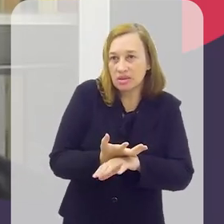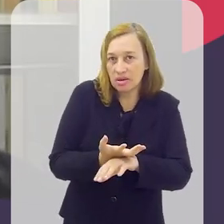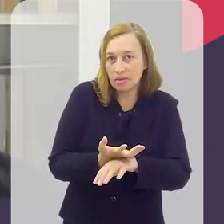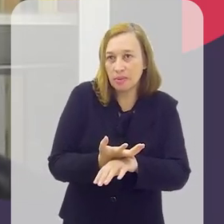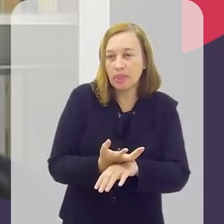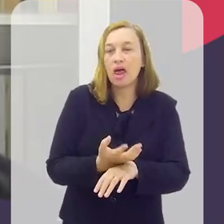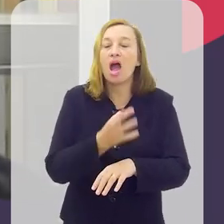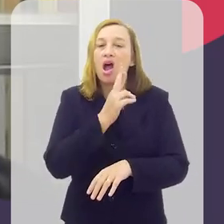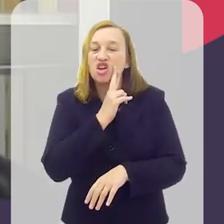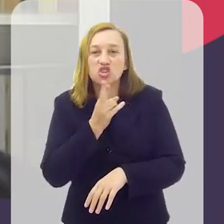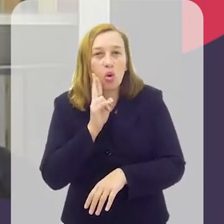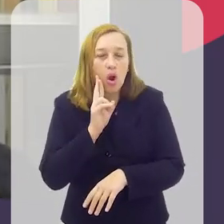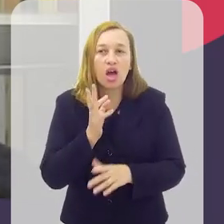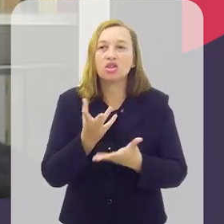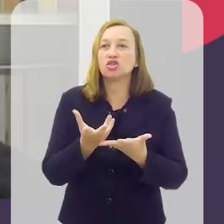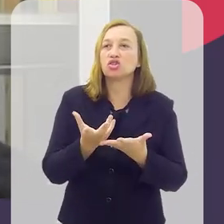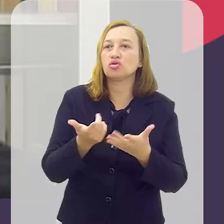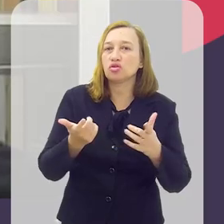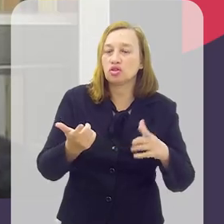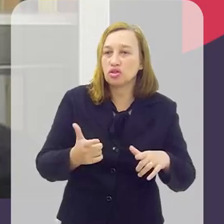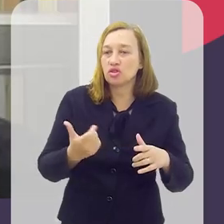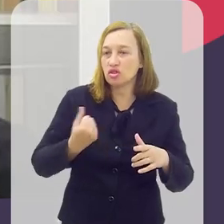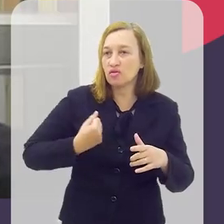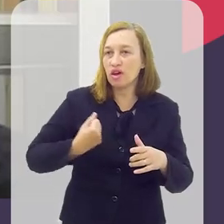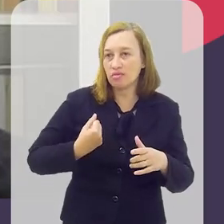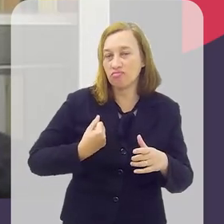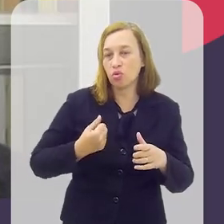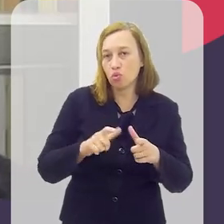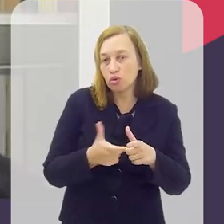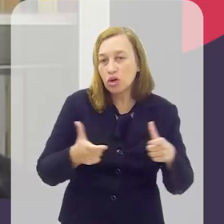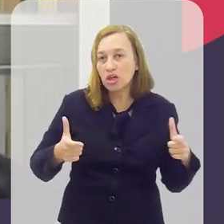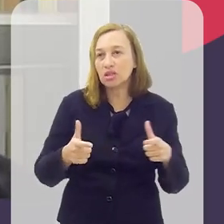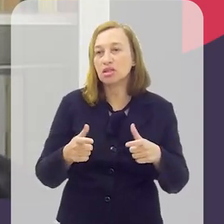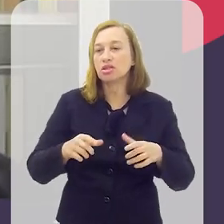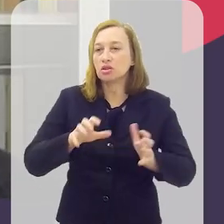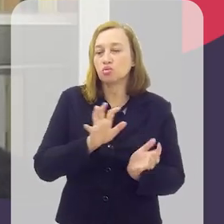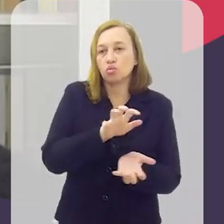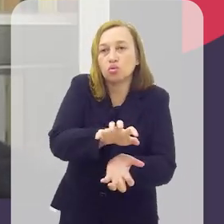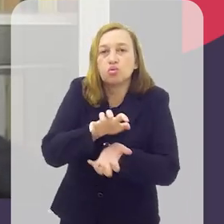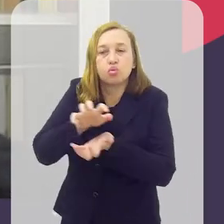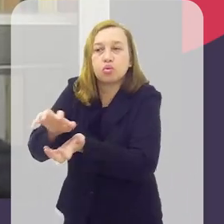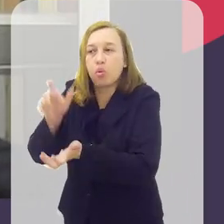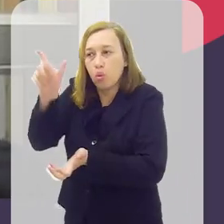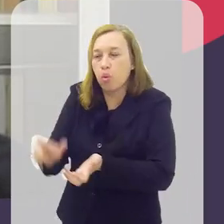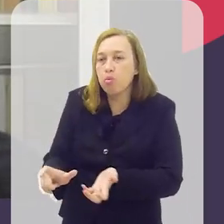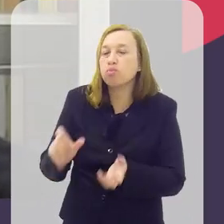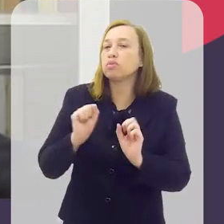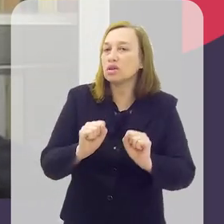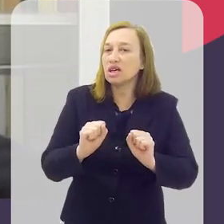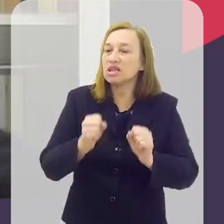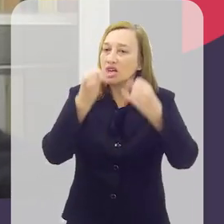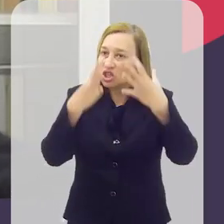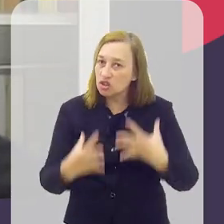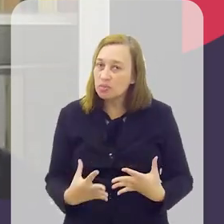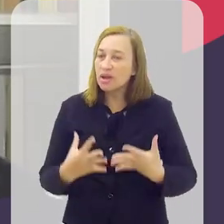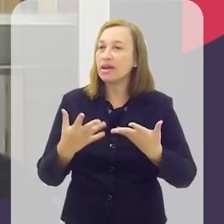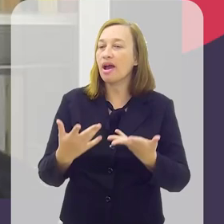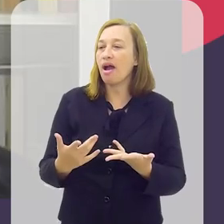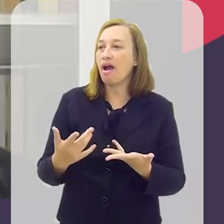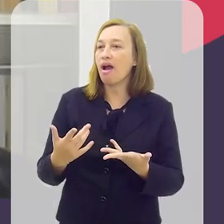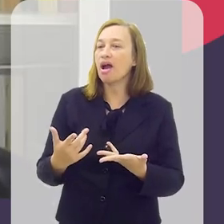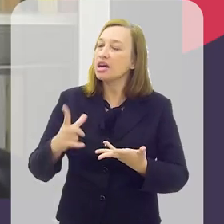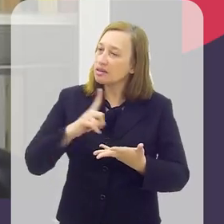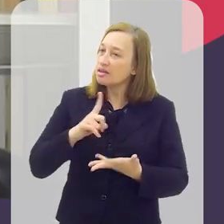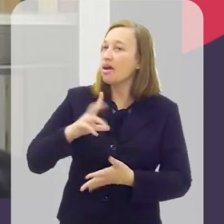restaurantes, onde tivesse uma aglomeração de entregadores que eu pudesse passar, conversar, explicar a minha pesquisa e